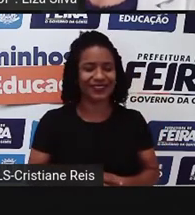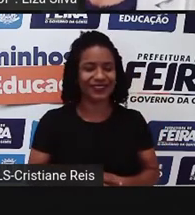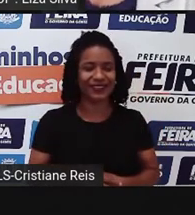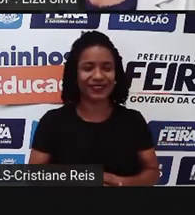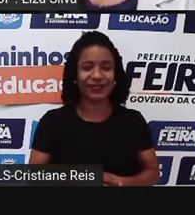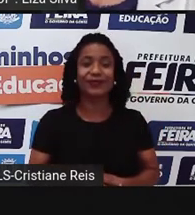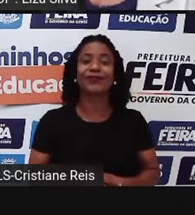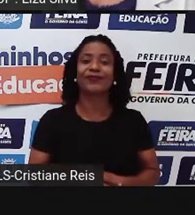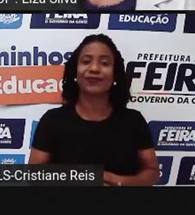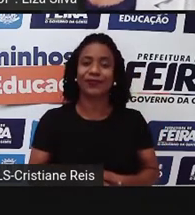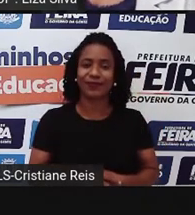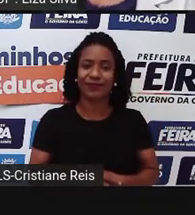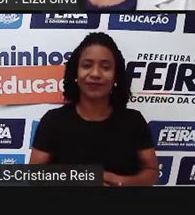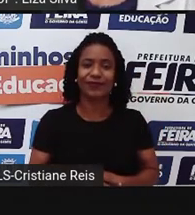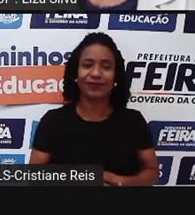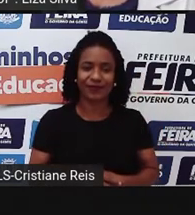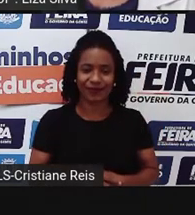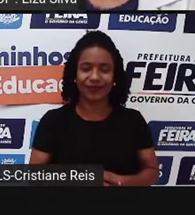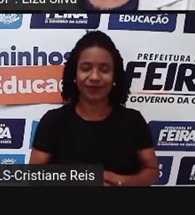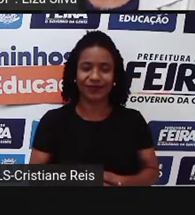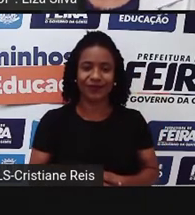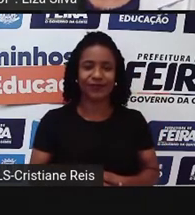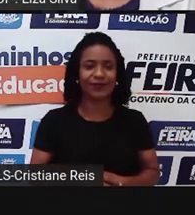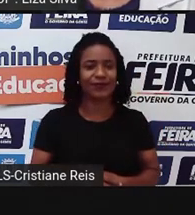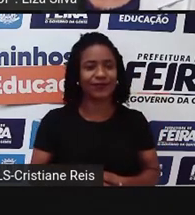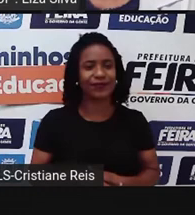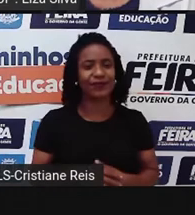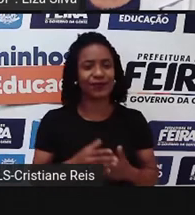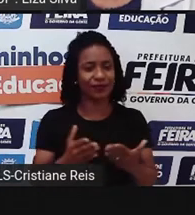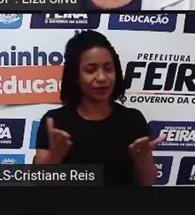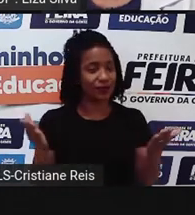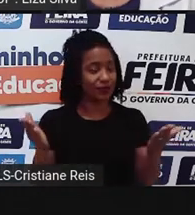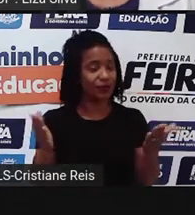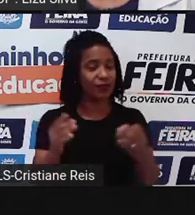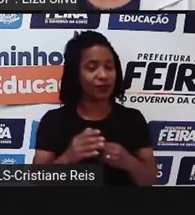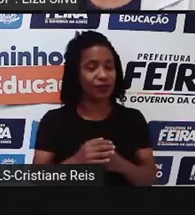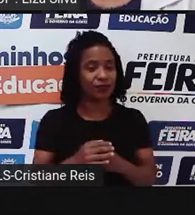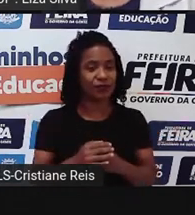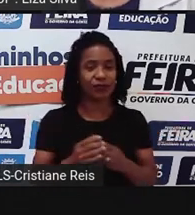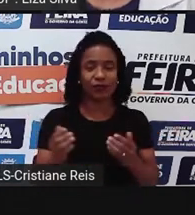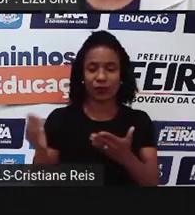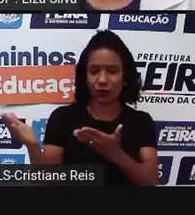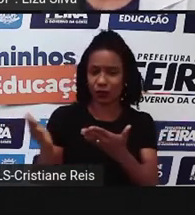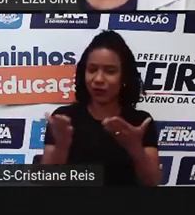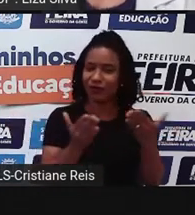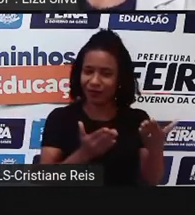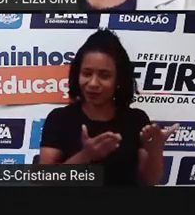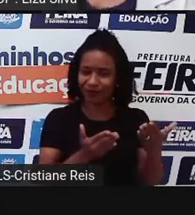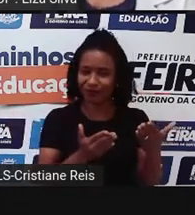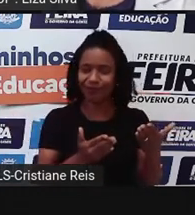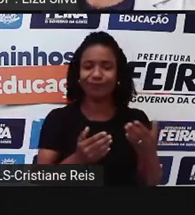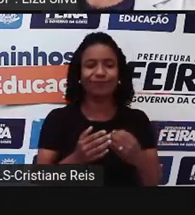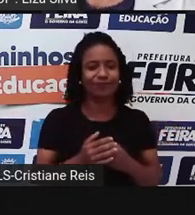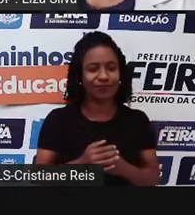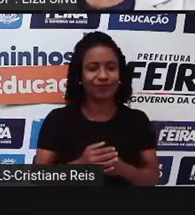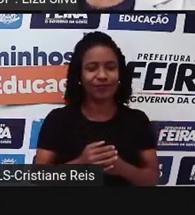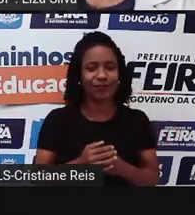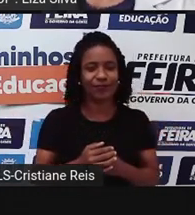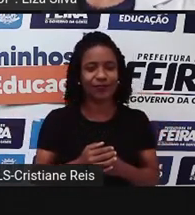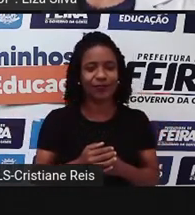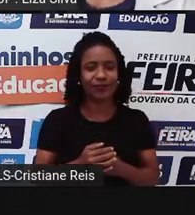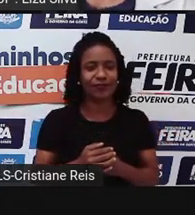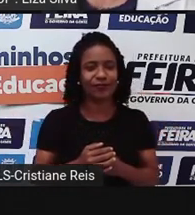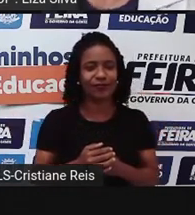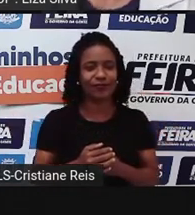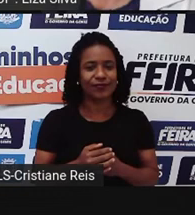To make an offer or an invitation, então, fazer um convite, uma oferta, have a piece of cake,